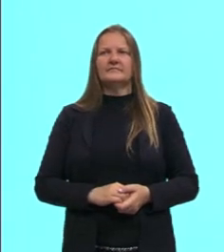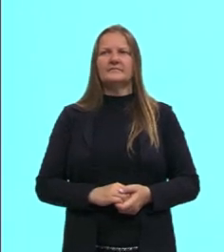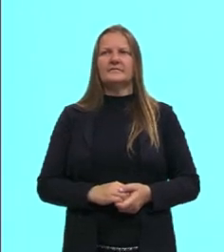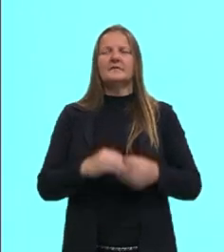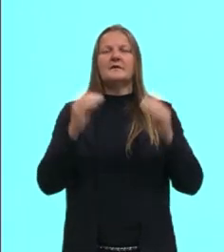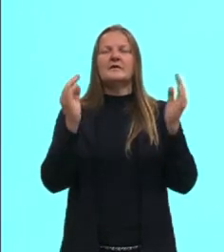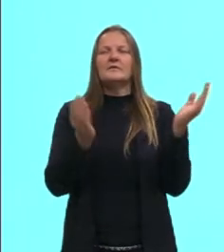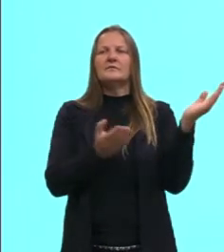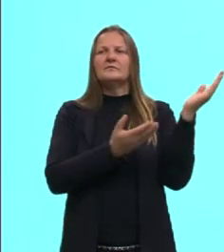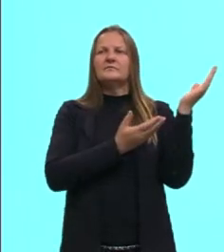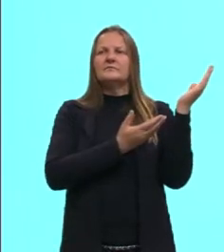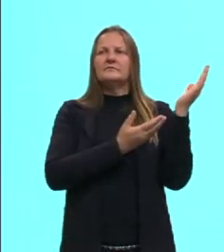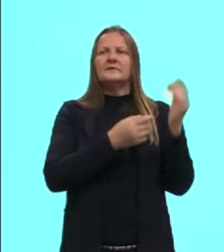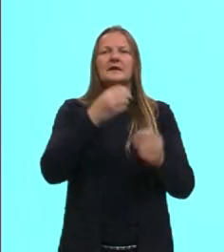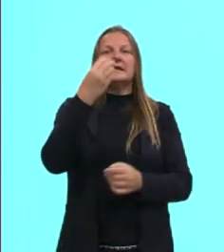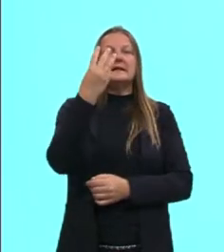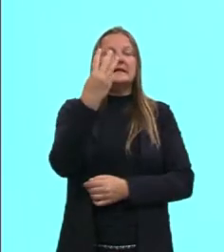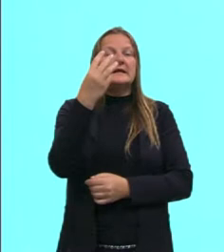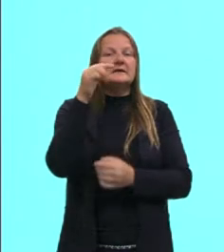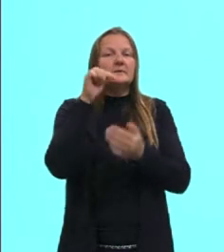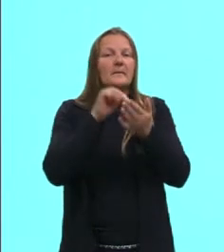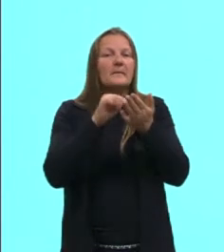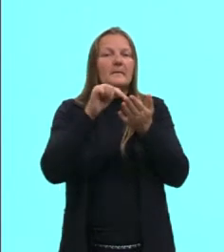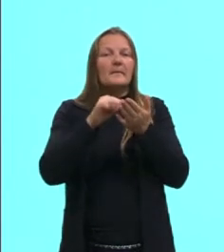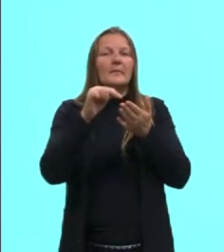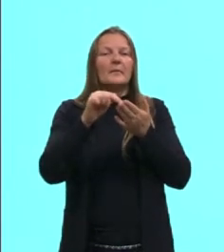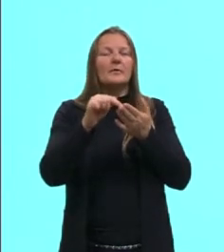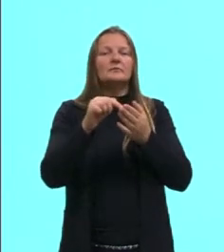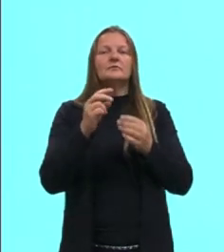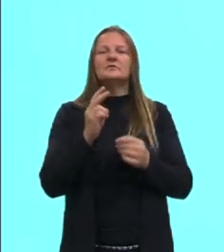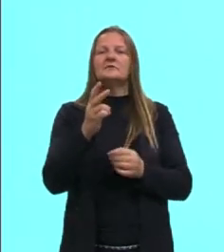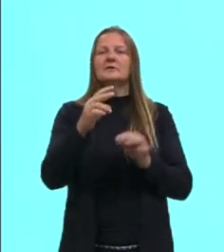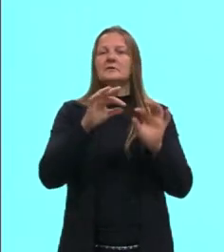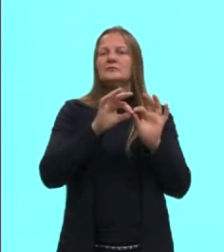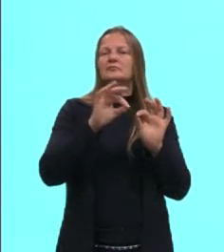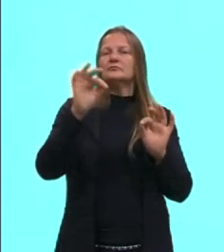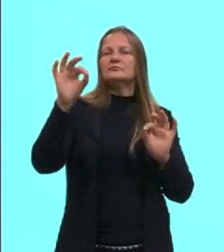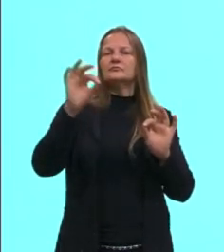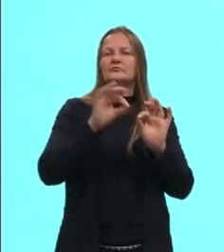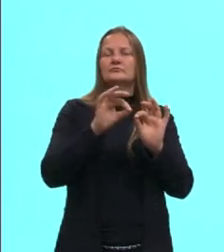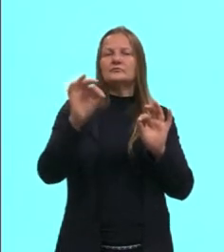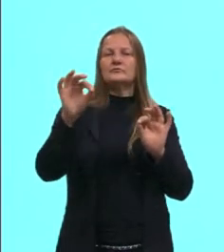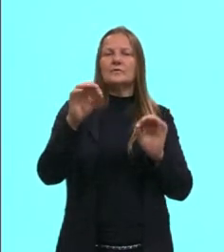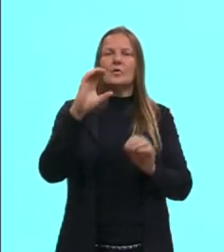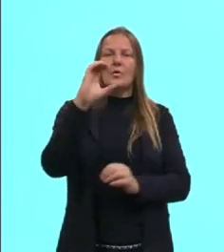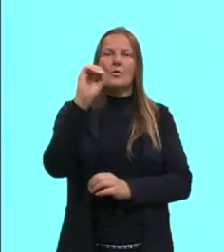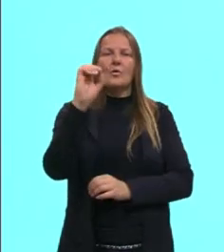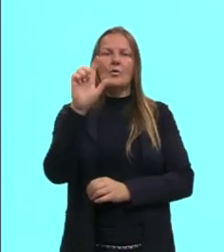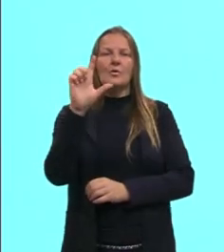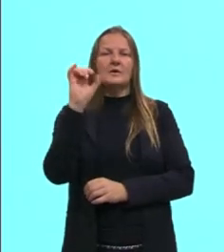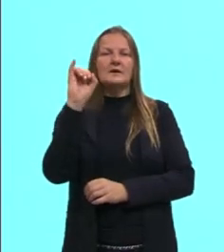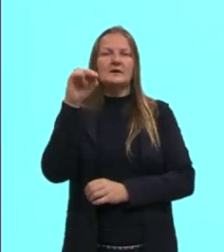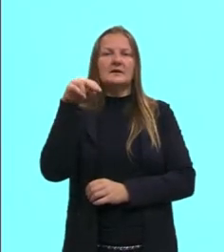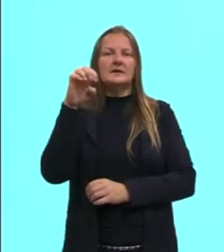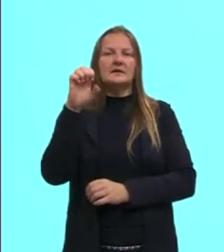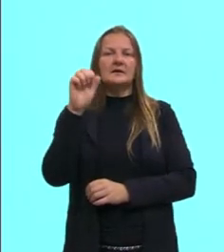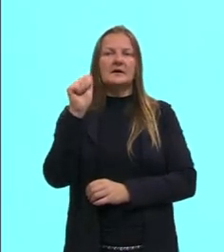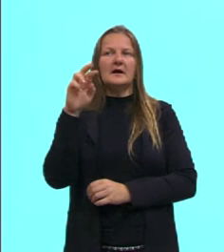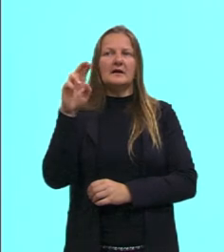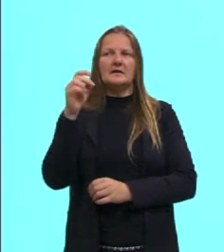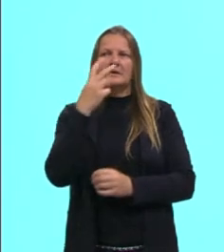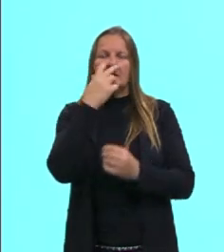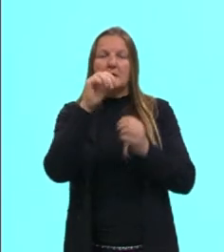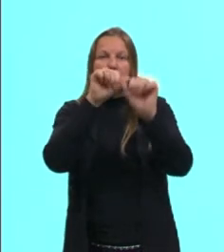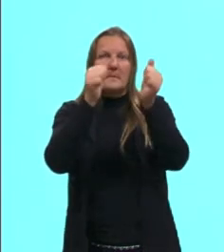E ali, três pontos são sempre colineares. O que que seriam pontos colineares? Eu trouxe até a imagem.